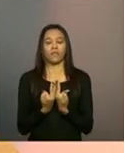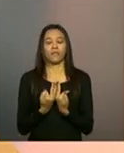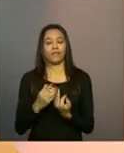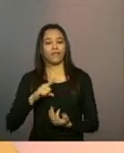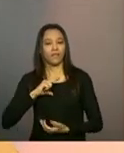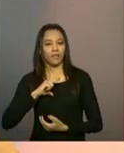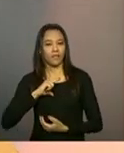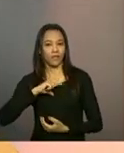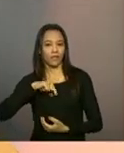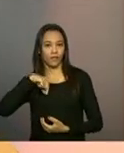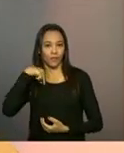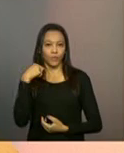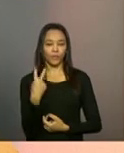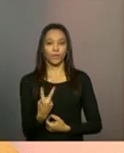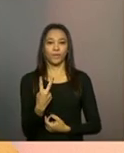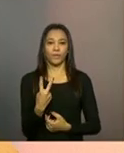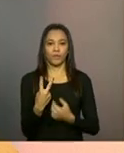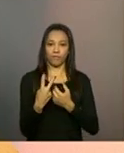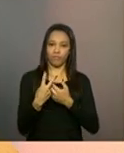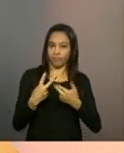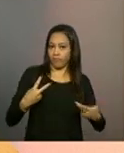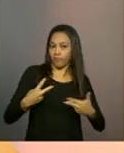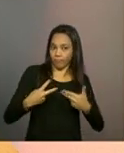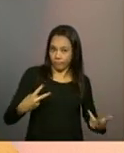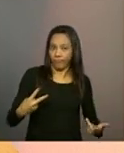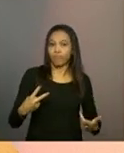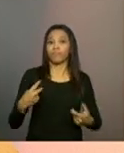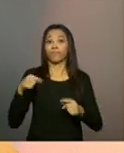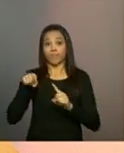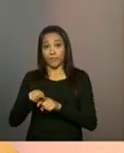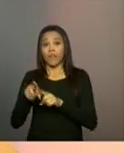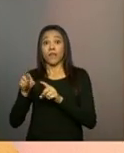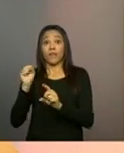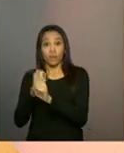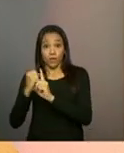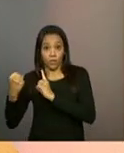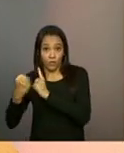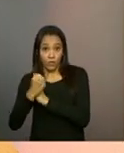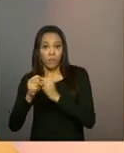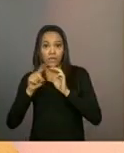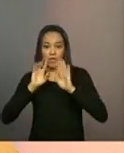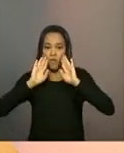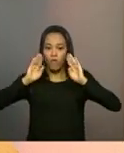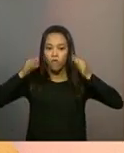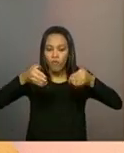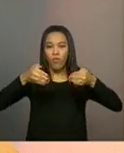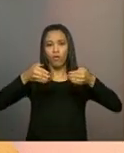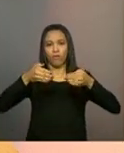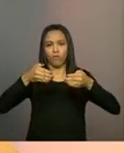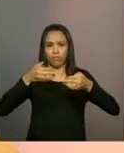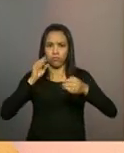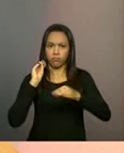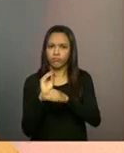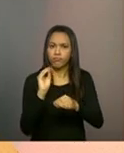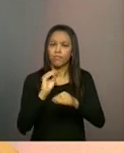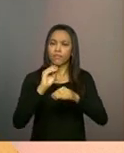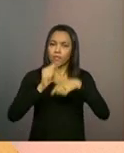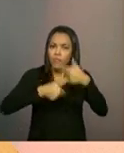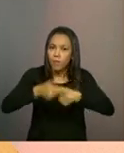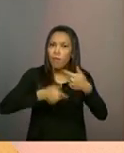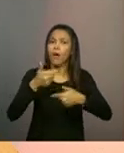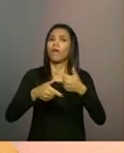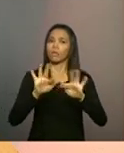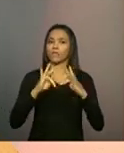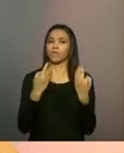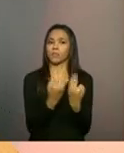duas suportes, que seria a matricialidade sócio-familiar, a centralidade na família para o desenvolvimento das ações da assistência social